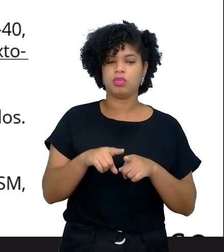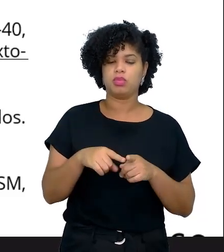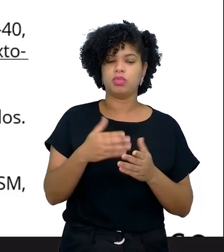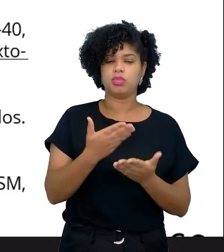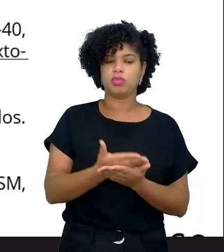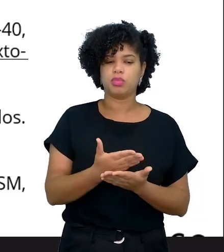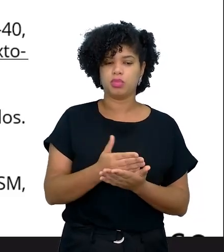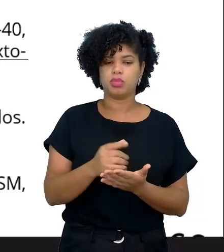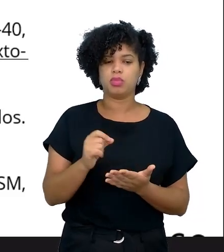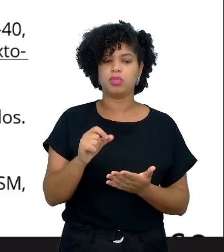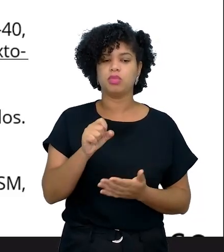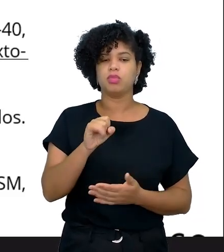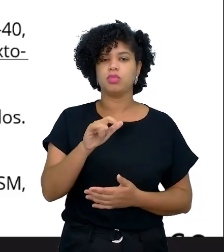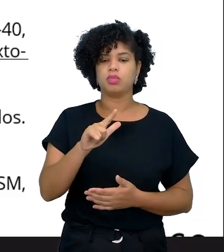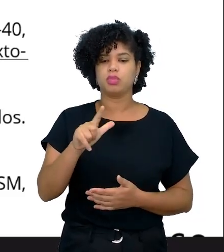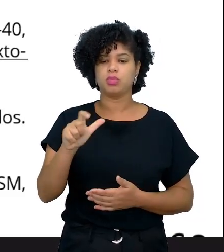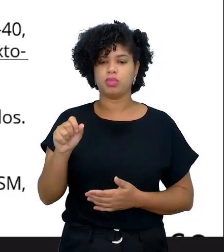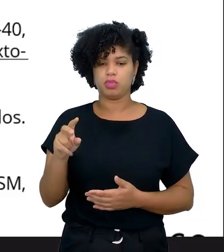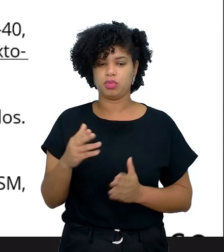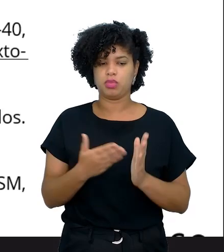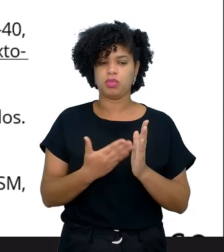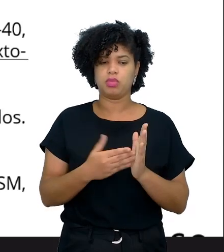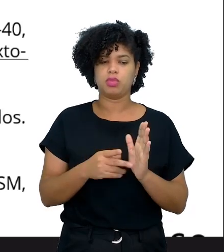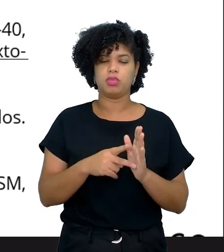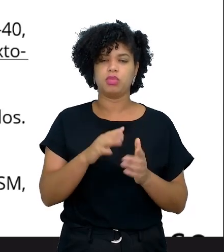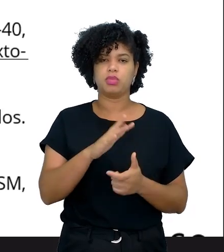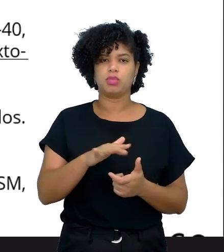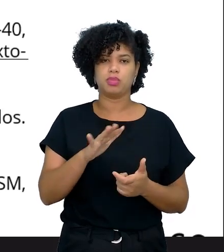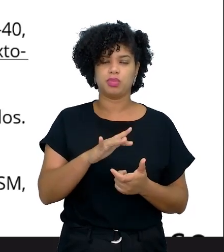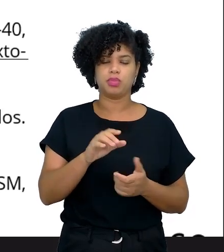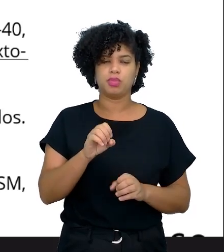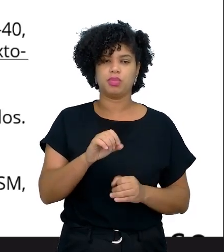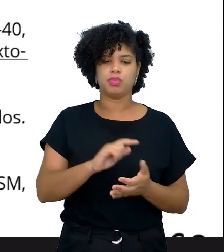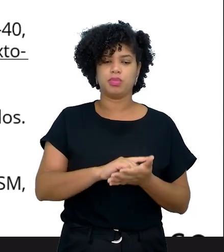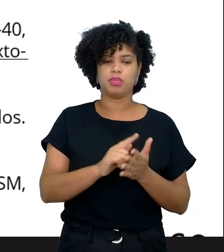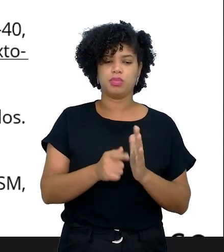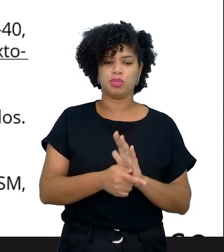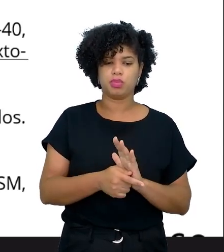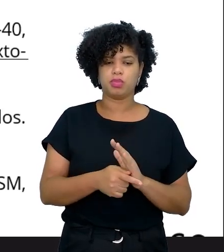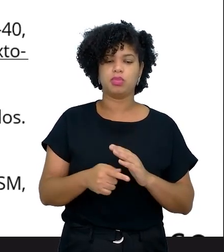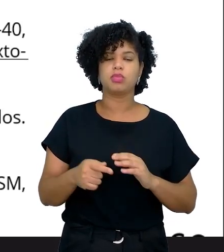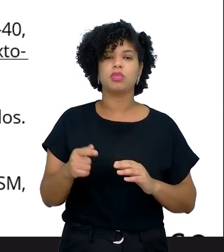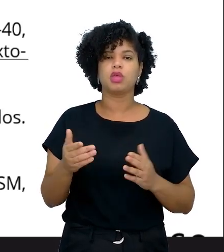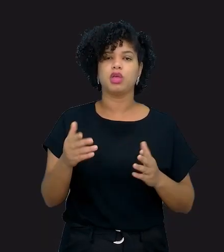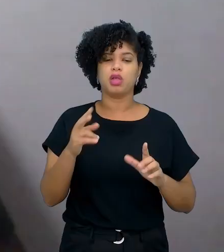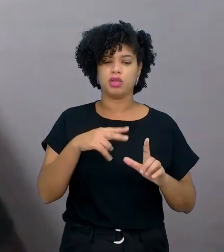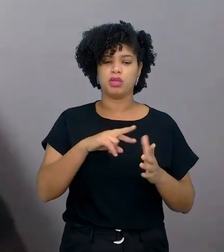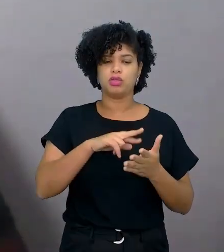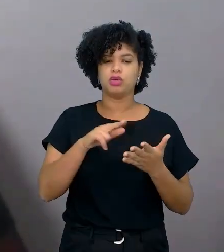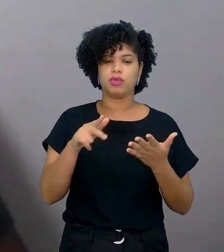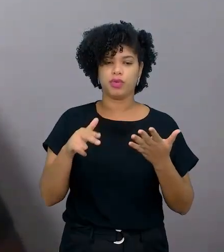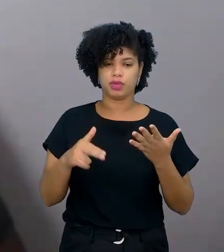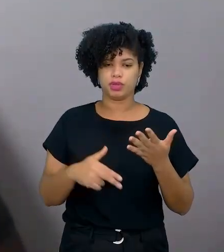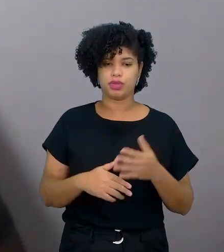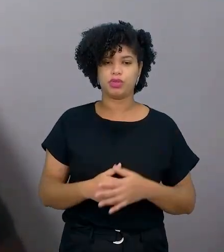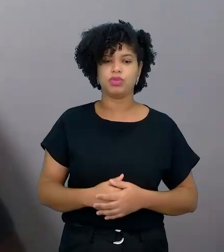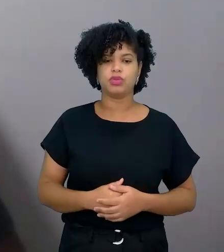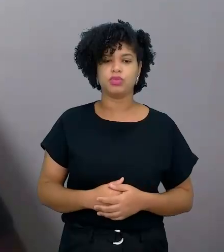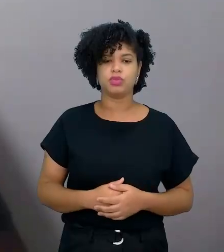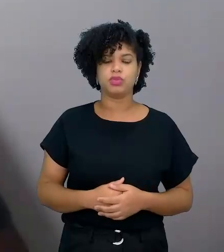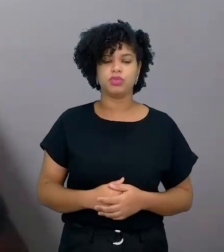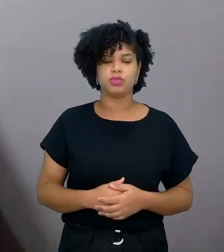Silva, que fala sobre letramento e ensino de gêneros, a construção da leitura e a leitura, então agora eu vou descompartilhar, só um